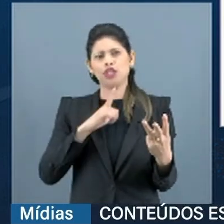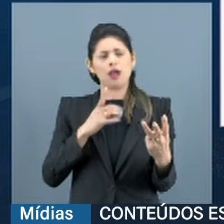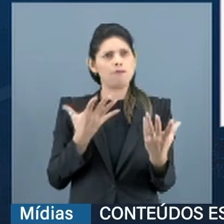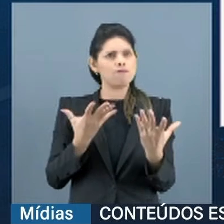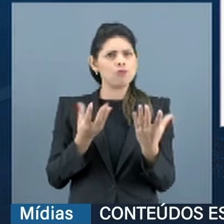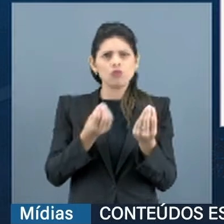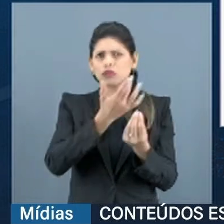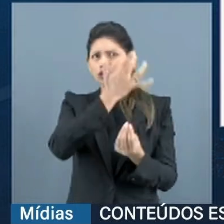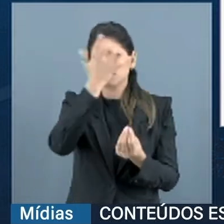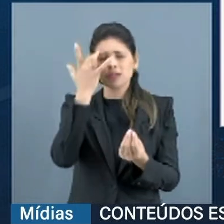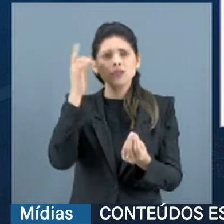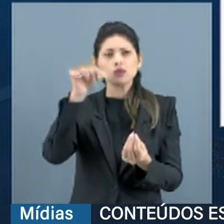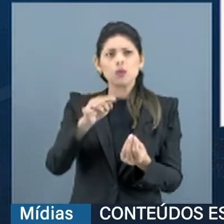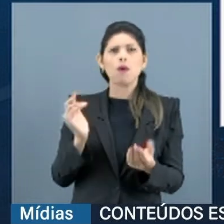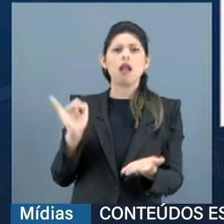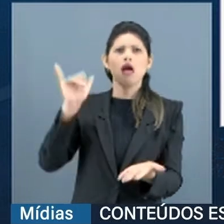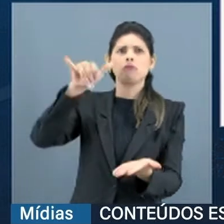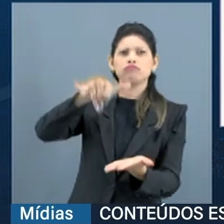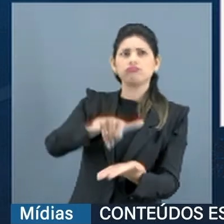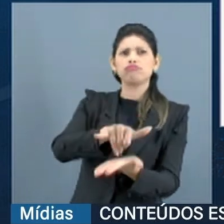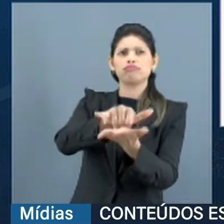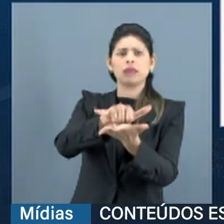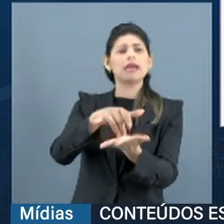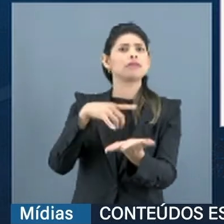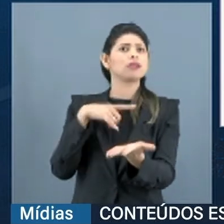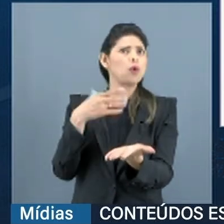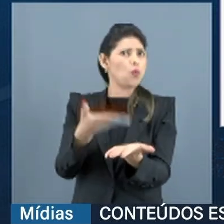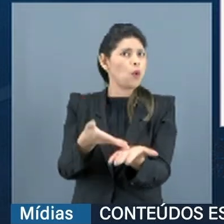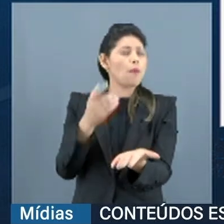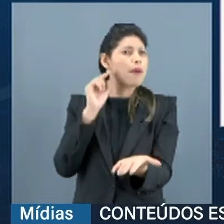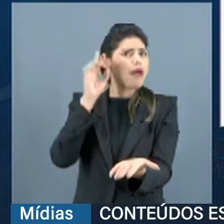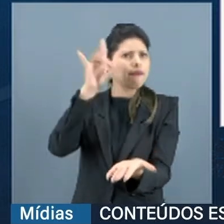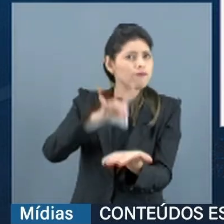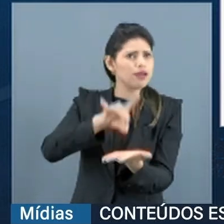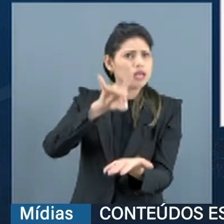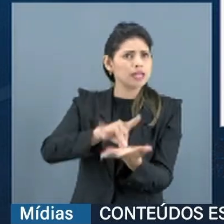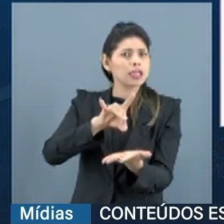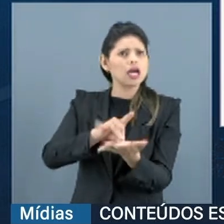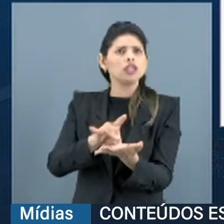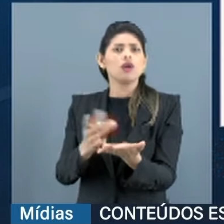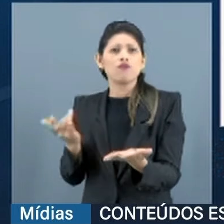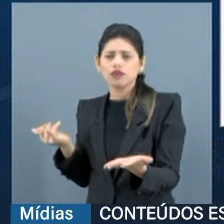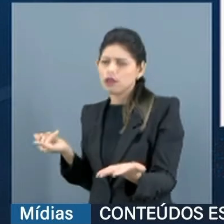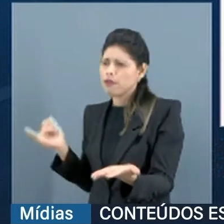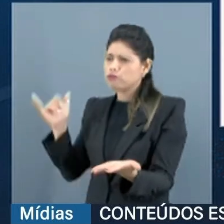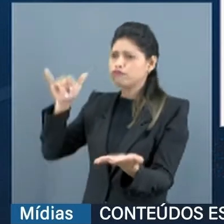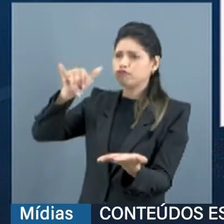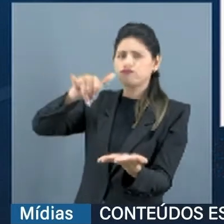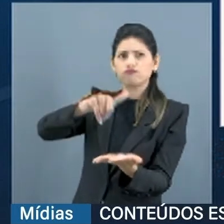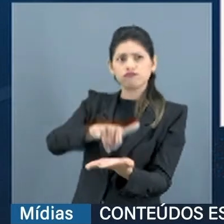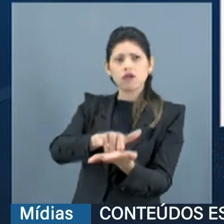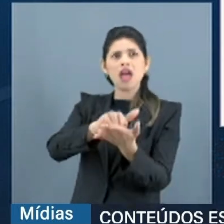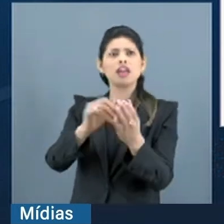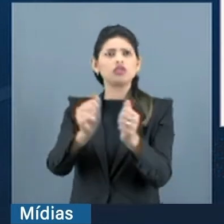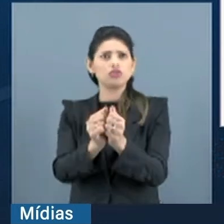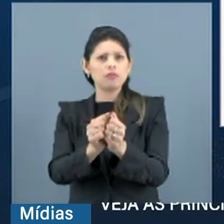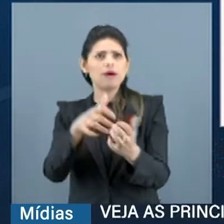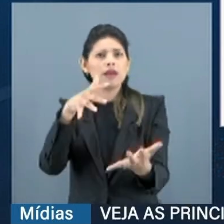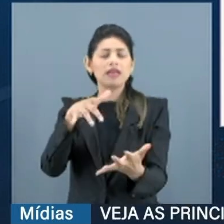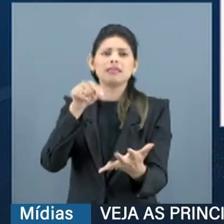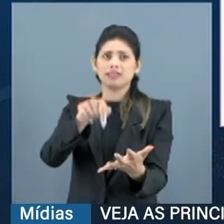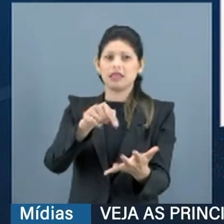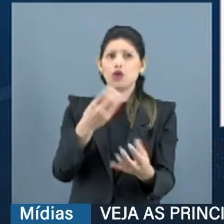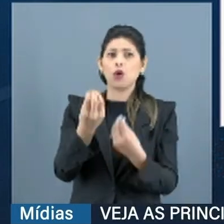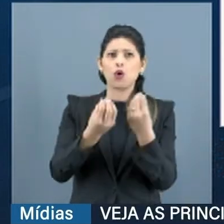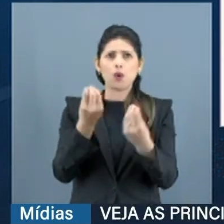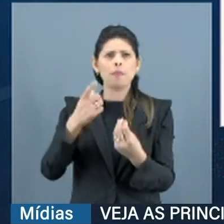Aqui não é querendo criar uma narrativa. É um fato. Você vê no aeroporto, o aeroporto... Inclusive, os atos de terroristas